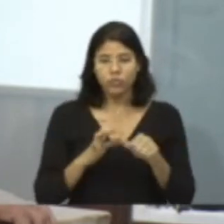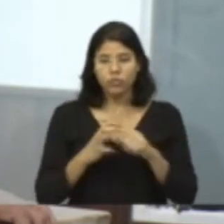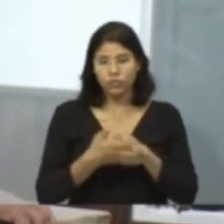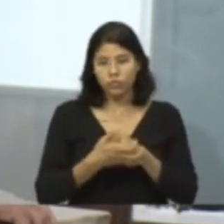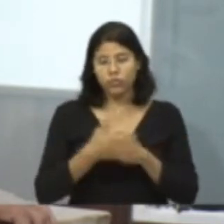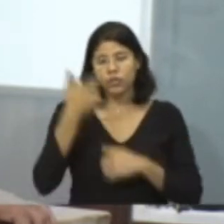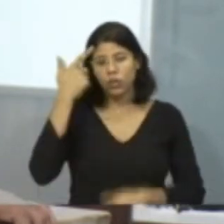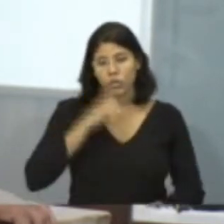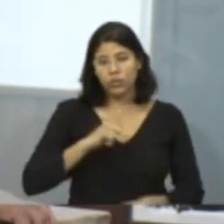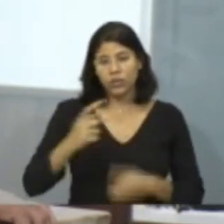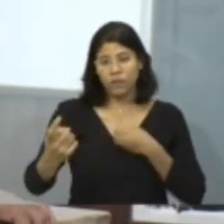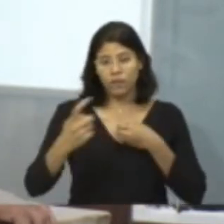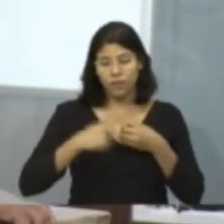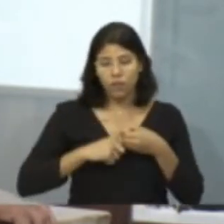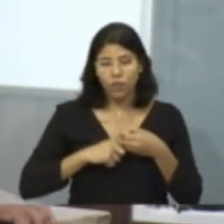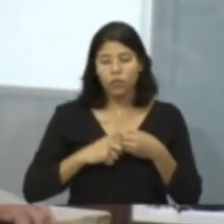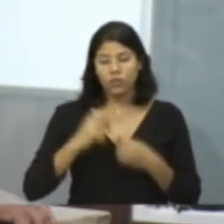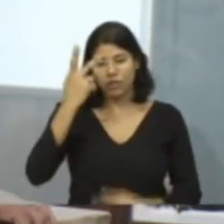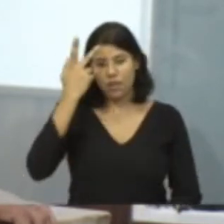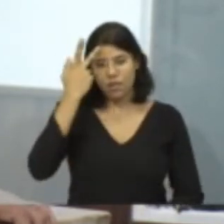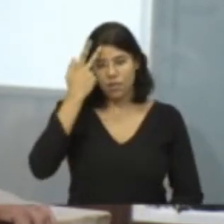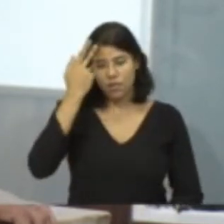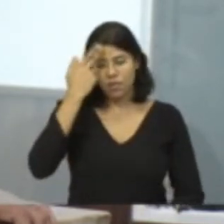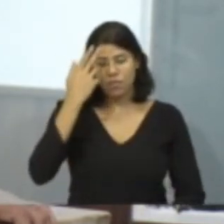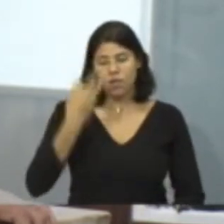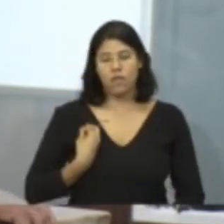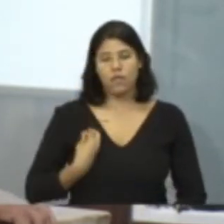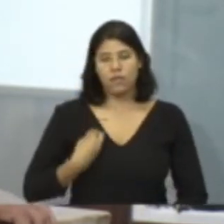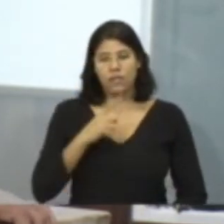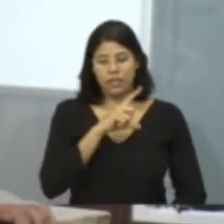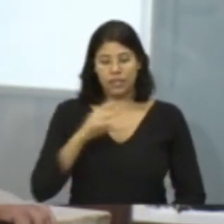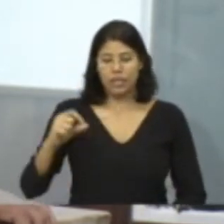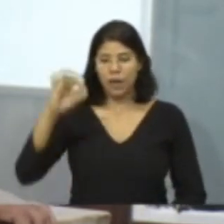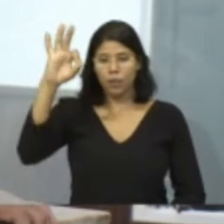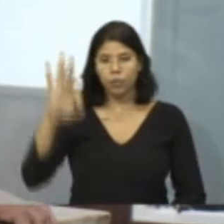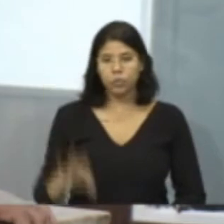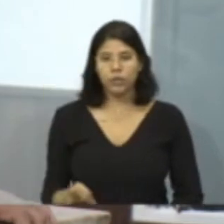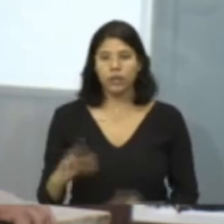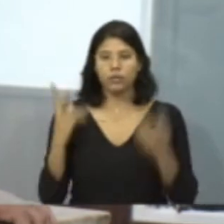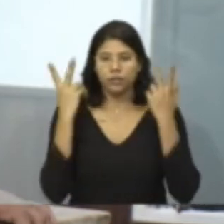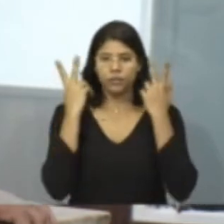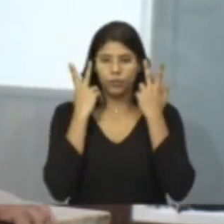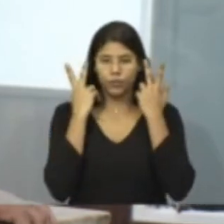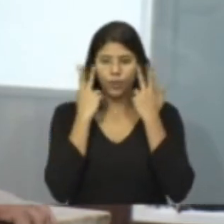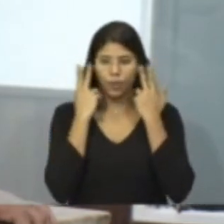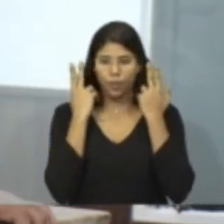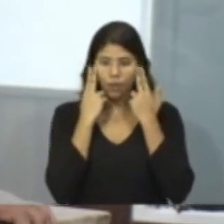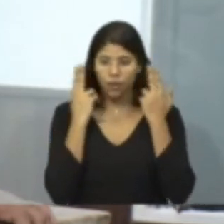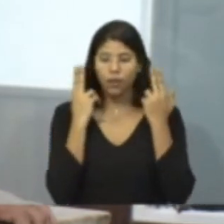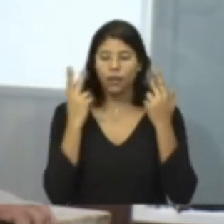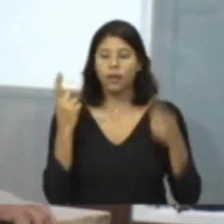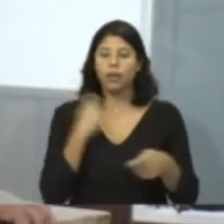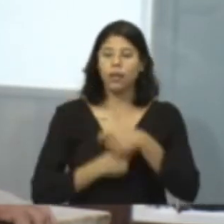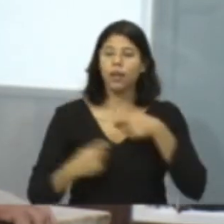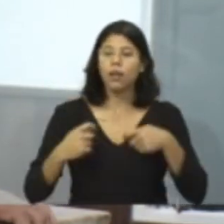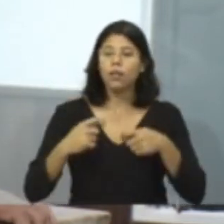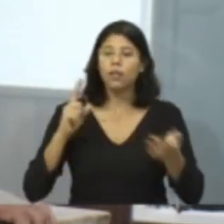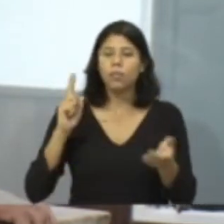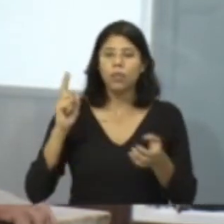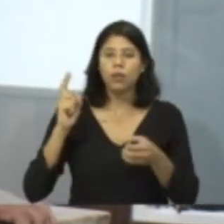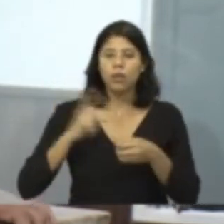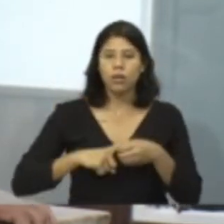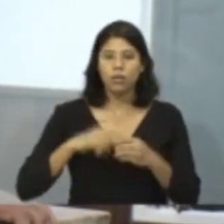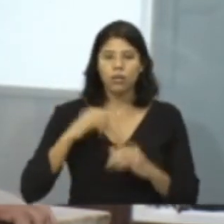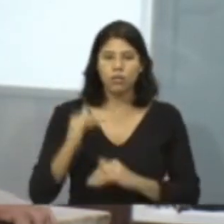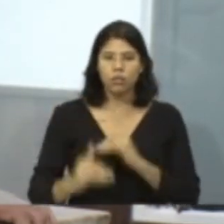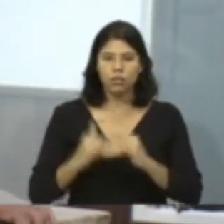possa retornar as nossas atividades 100% plenas e a nossa economia voltar a crescer e